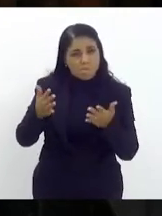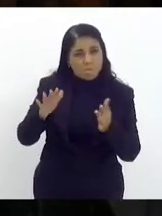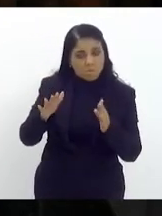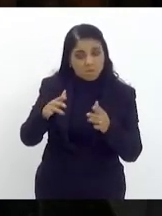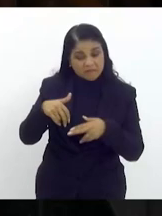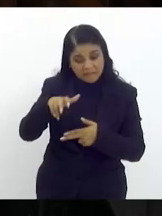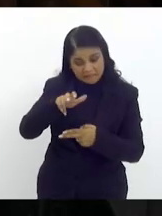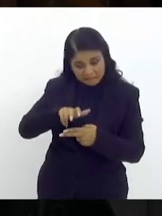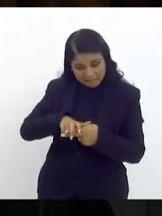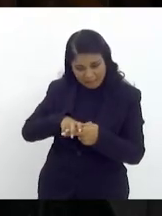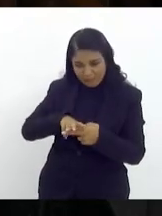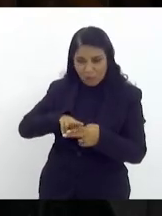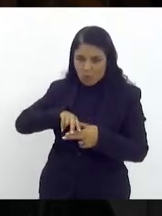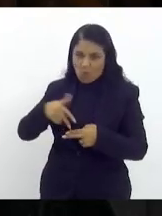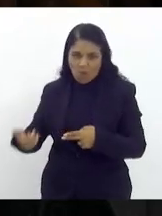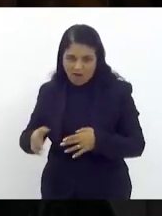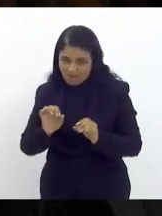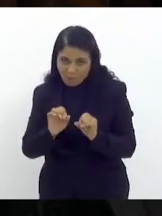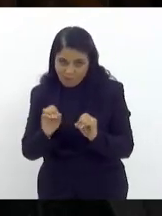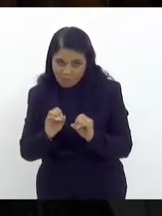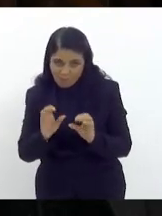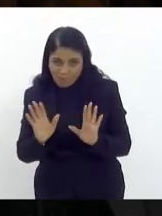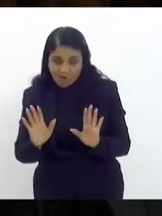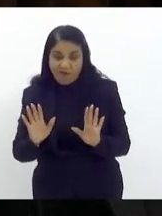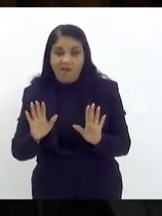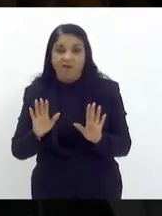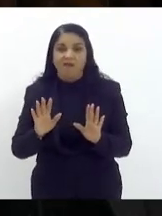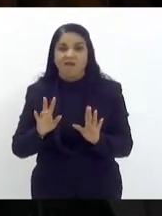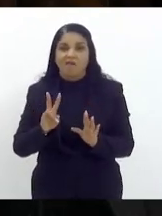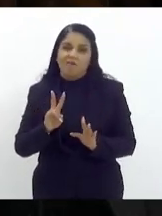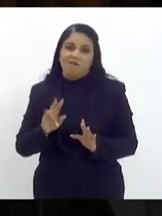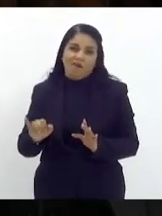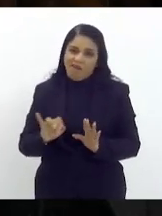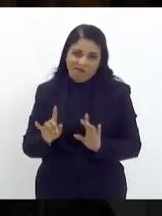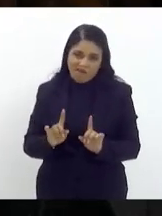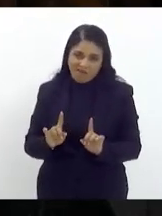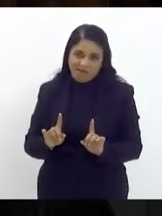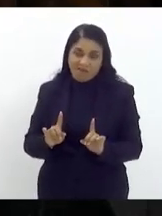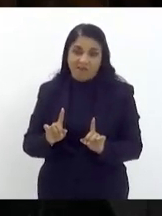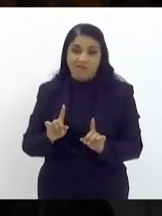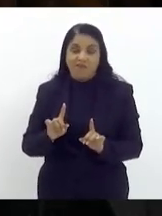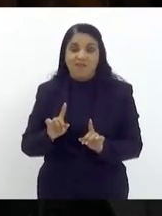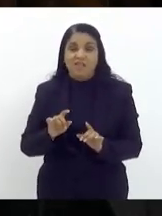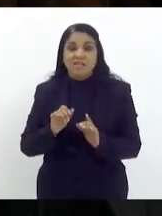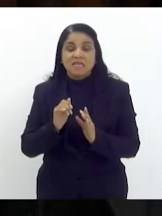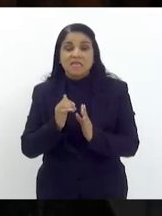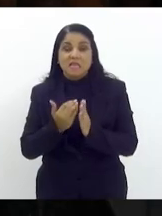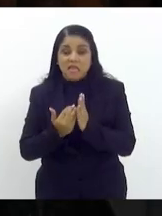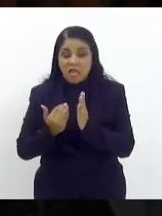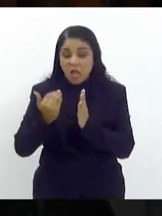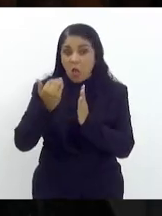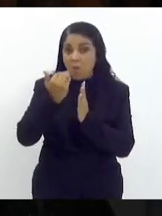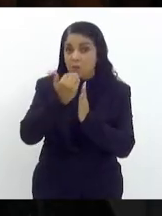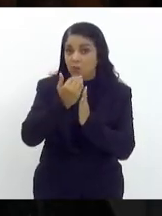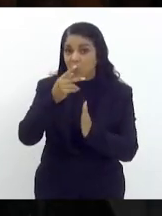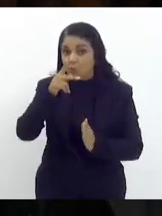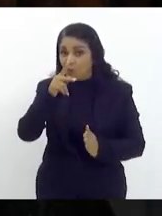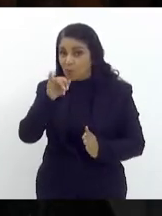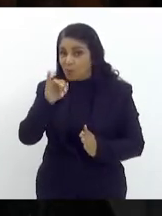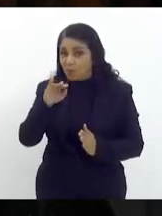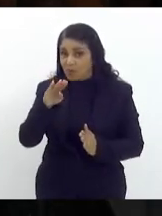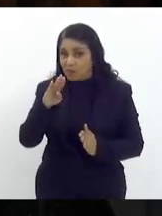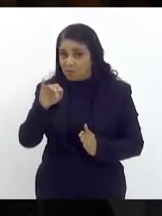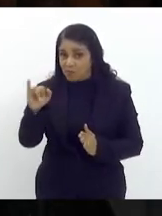cair o PIB brasileiro cresceu meio por cento meio